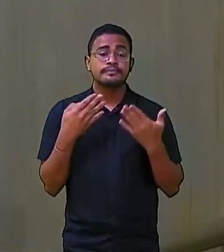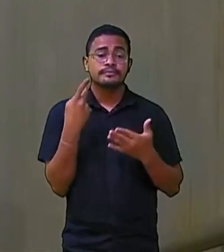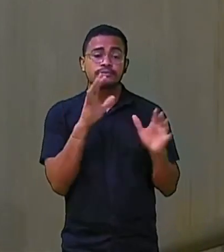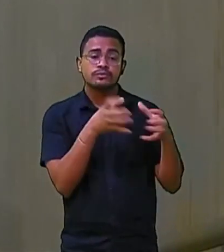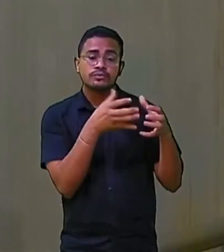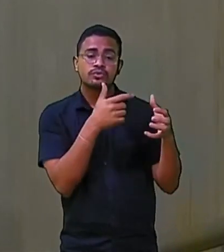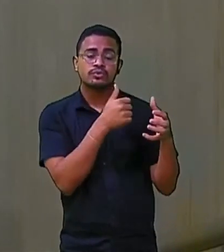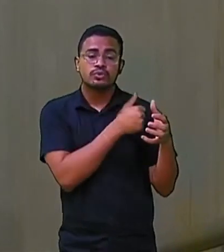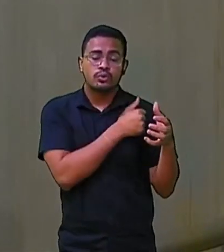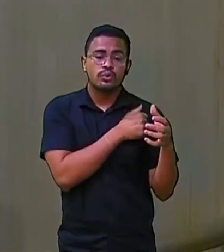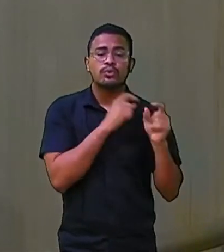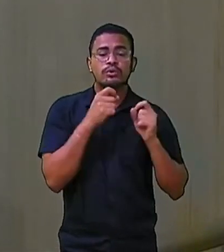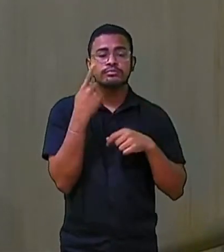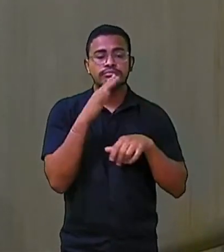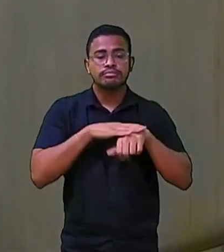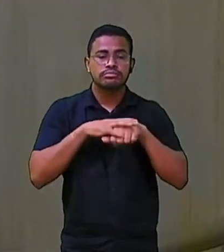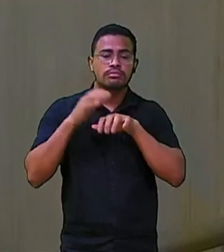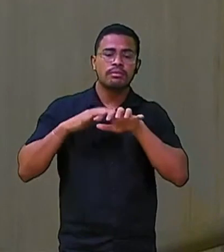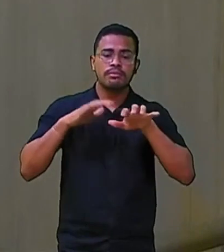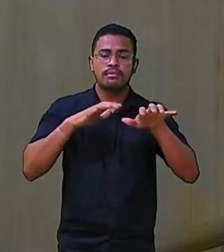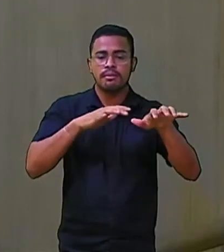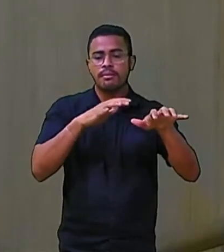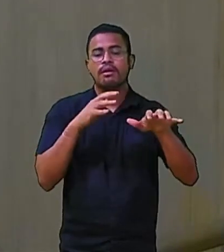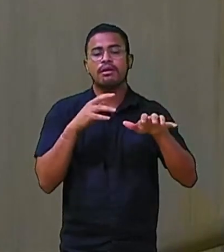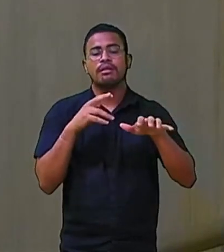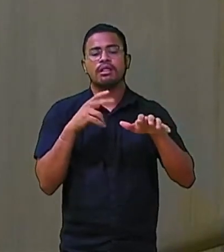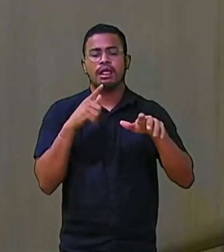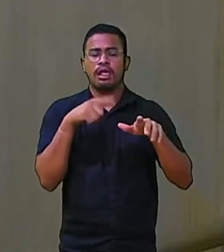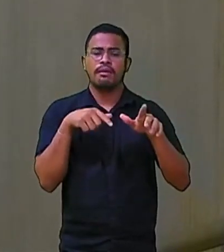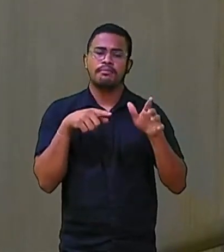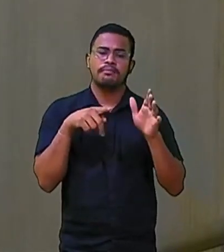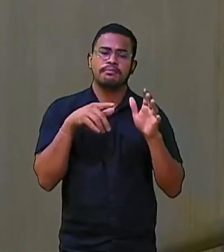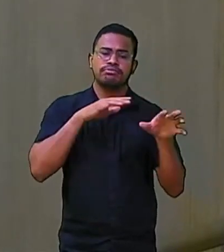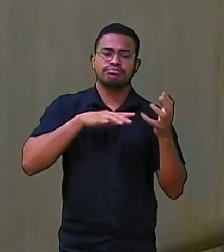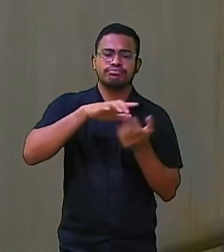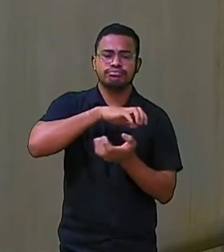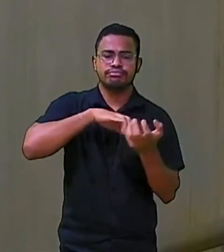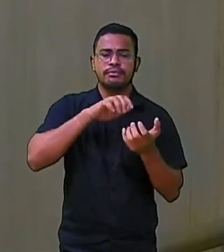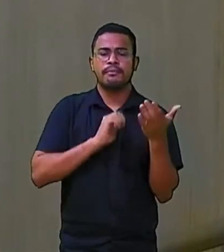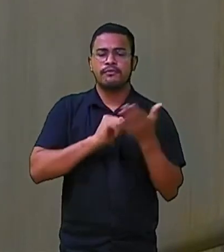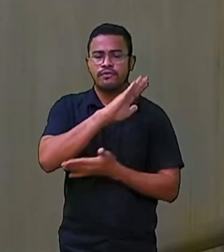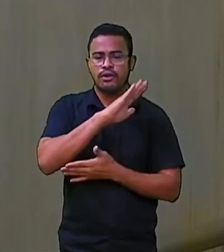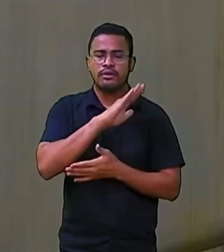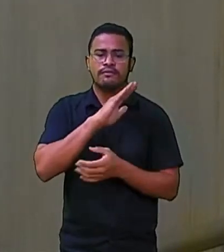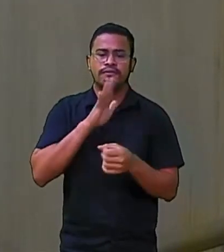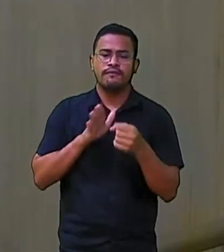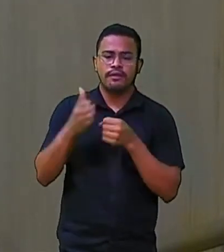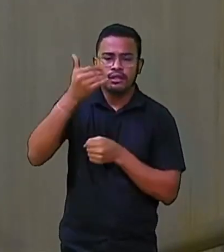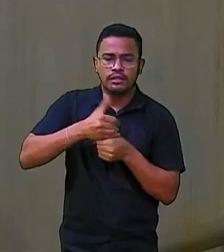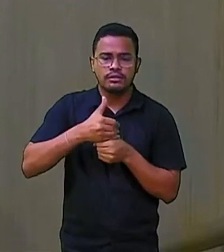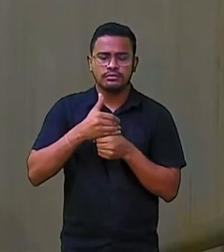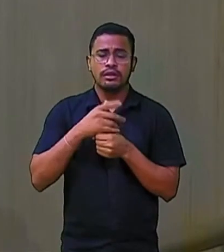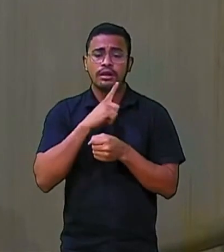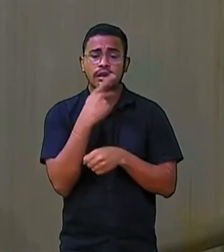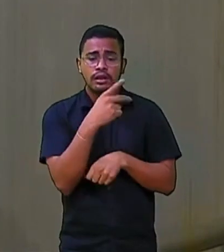fizeram a movimentação, a atuação, é política, é fora fascistas, isso na